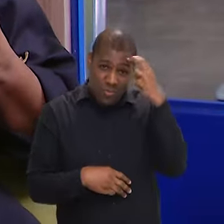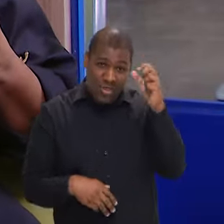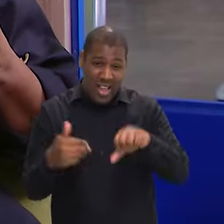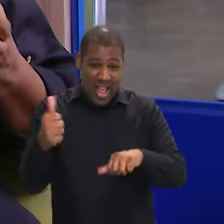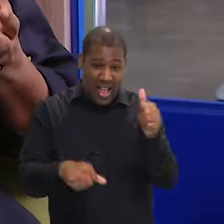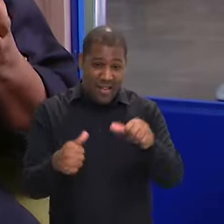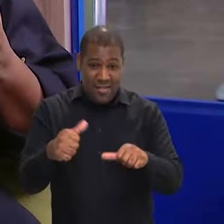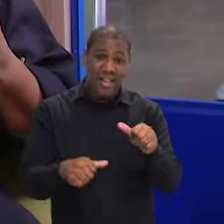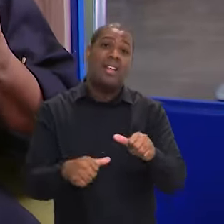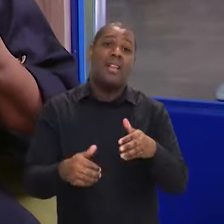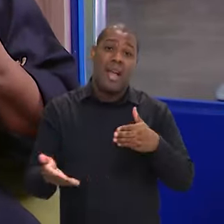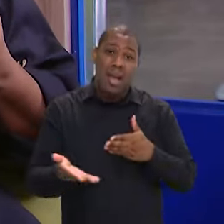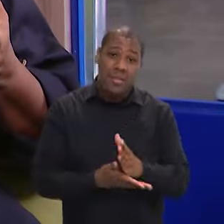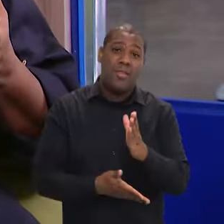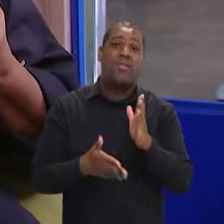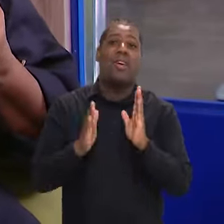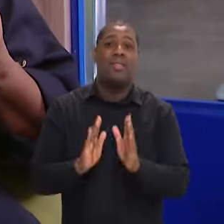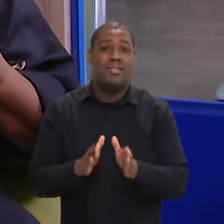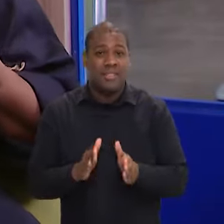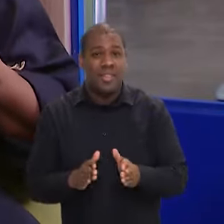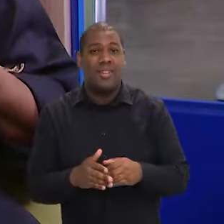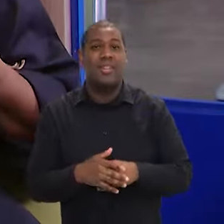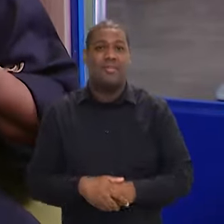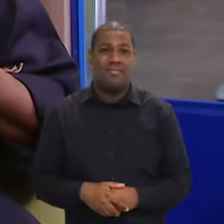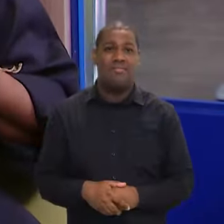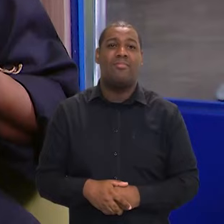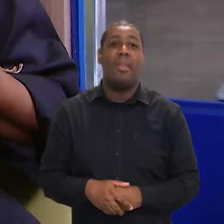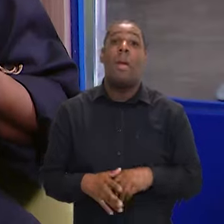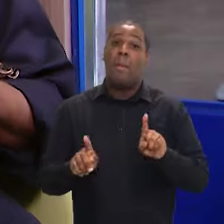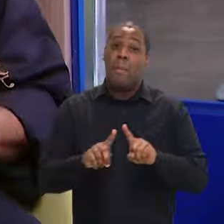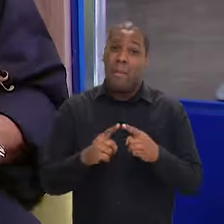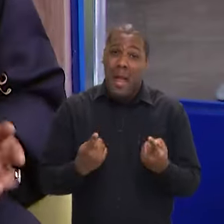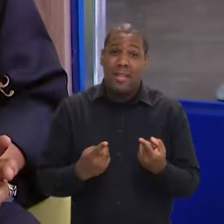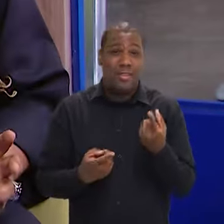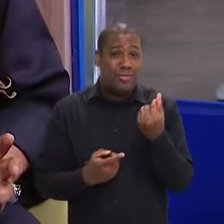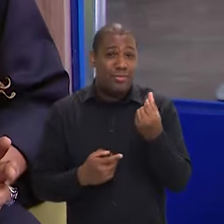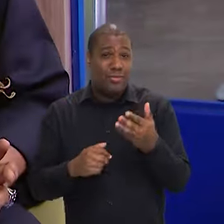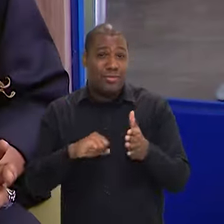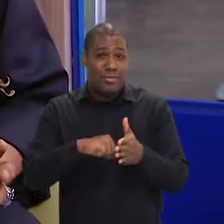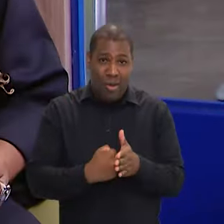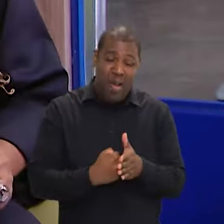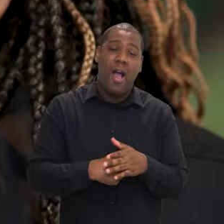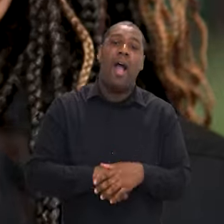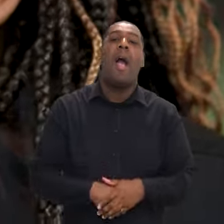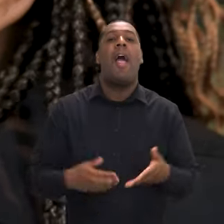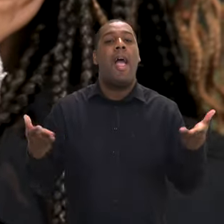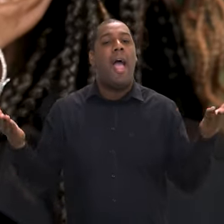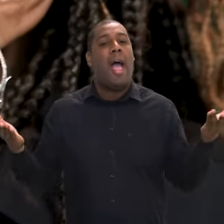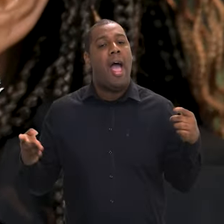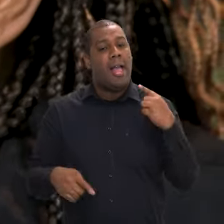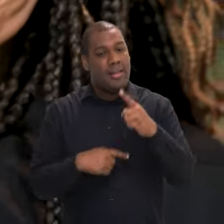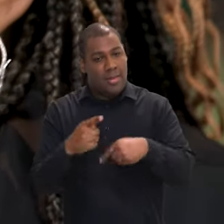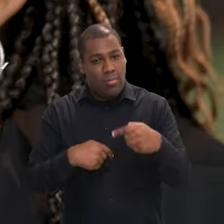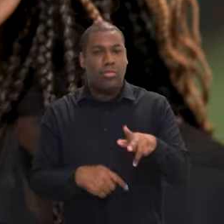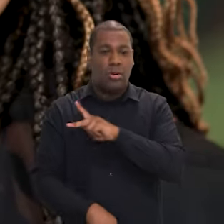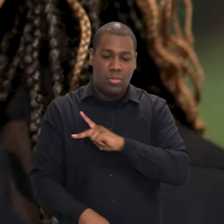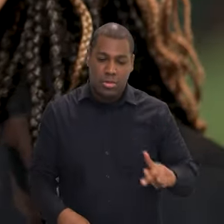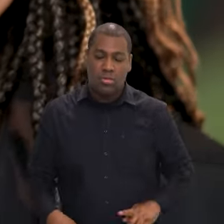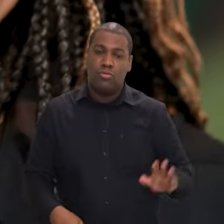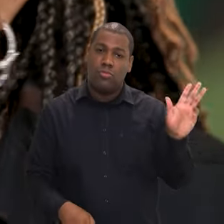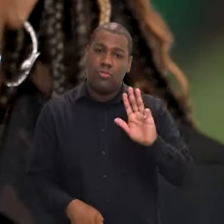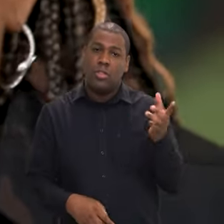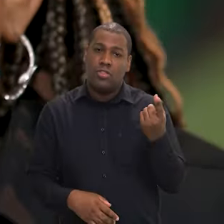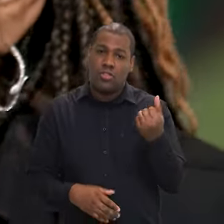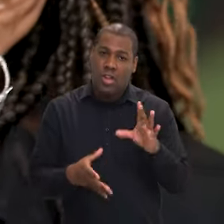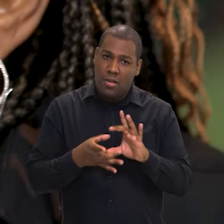analisados pelo Ministério da Cultura, aprovados, e as pessoas já tinham captado os seus dinheiros e estavam lá travados. A gente só chegou lá e assinou e destravou aqueles 12